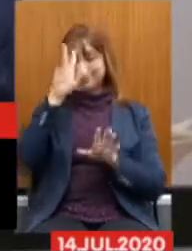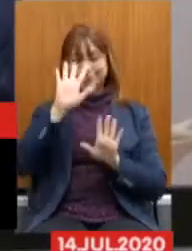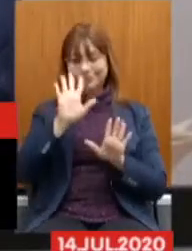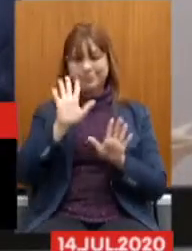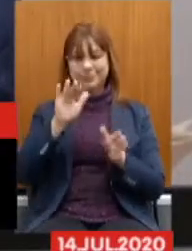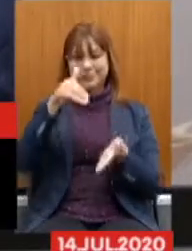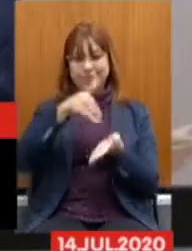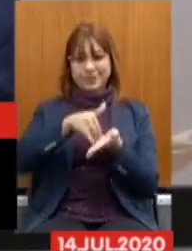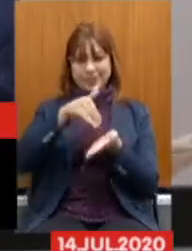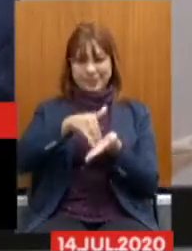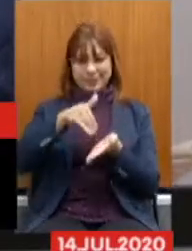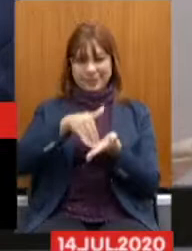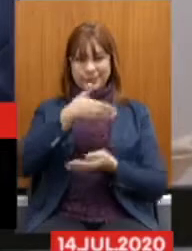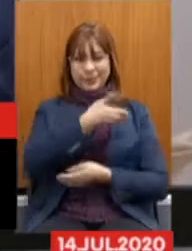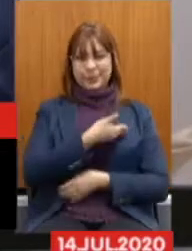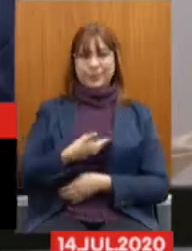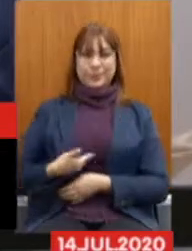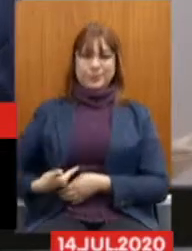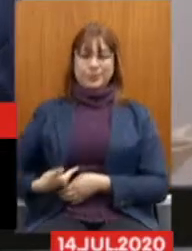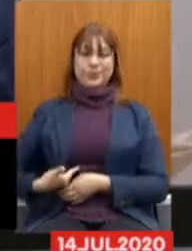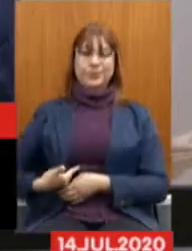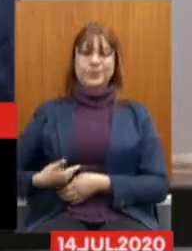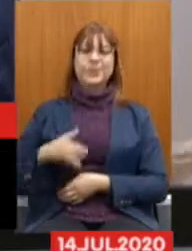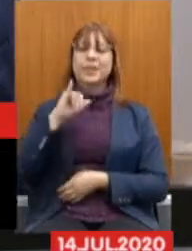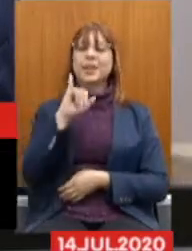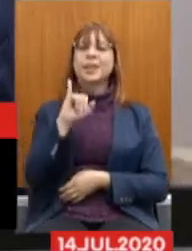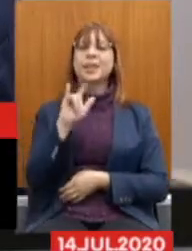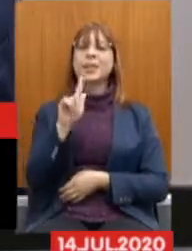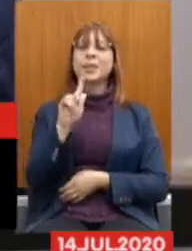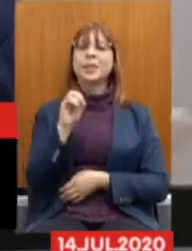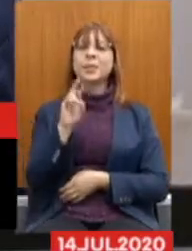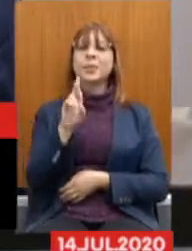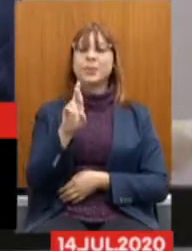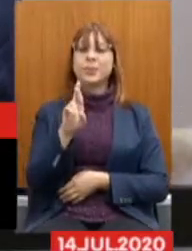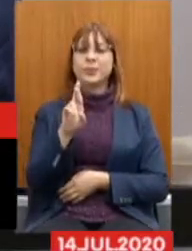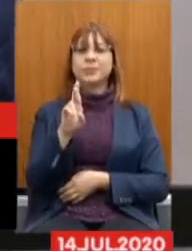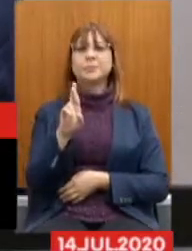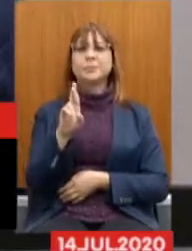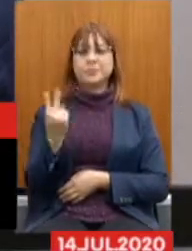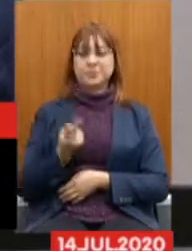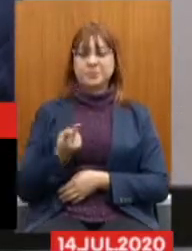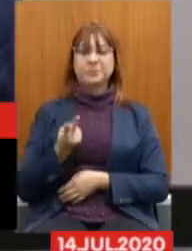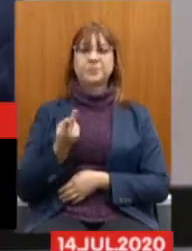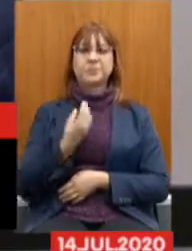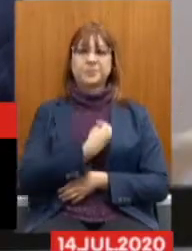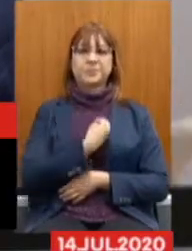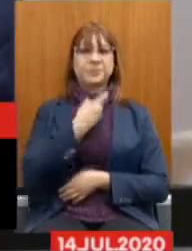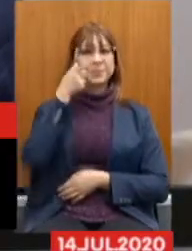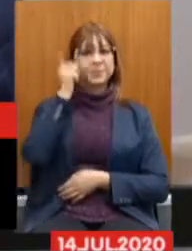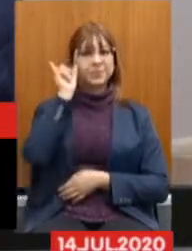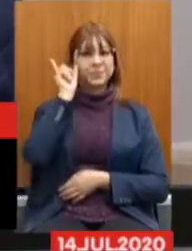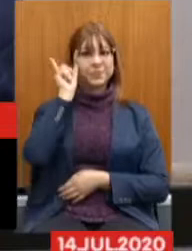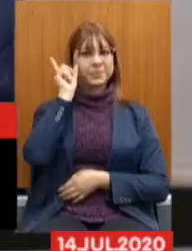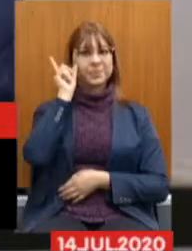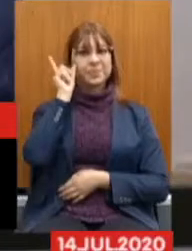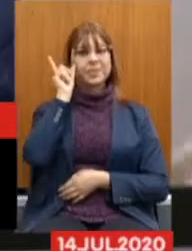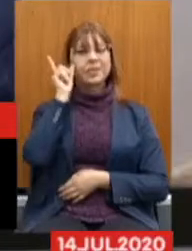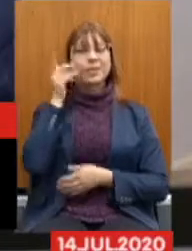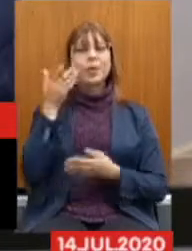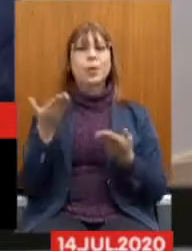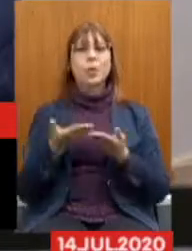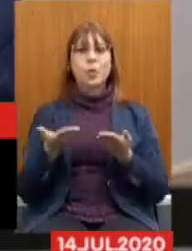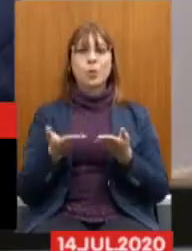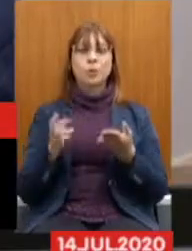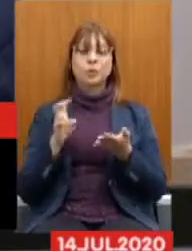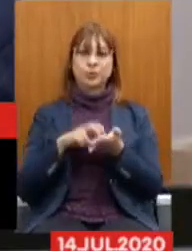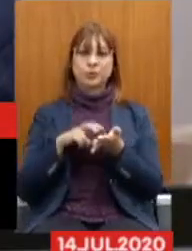de governo Igor participaram. Hoje nós vamos na parte da manhã e